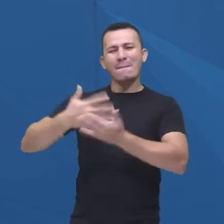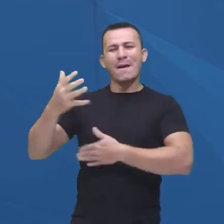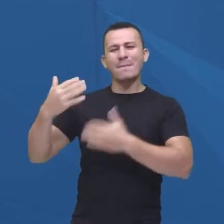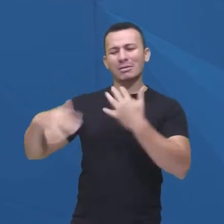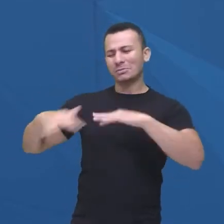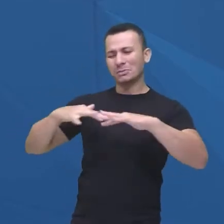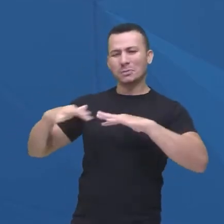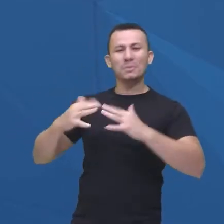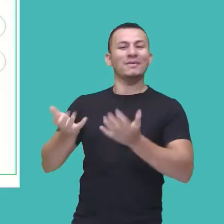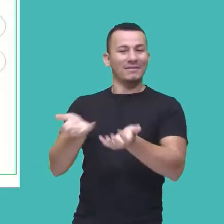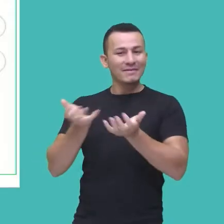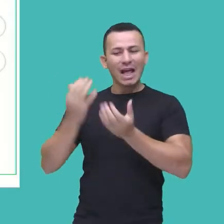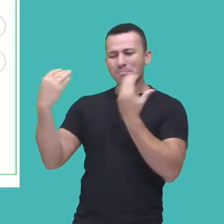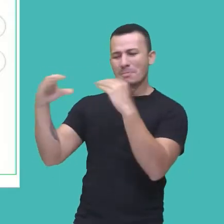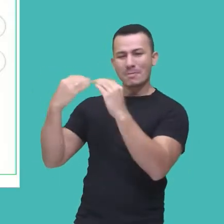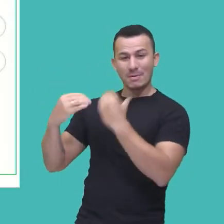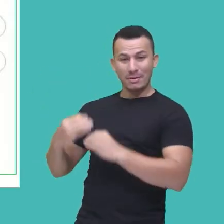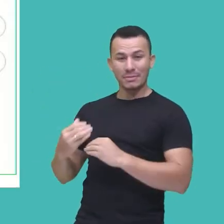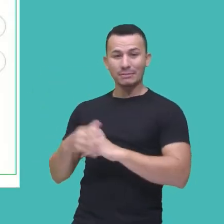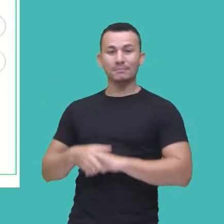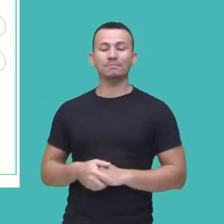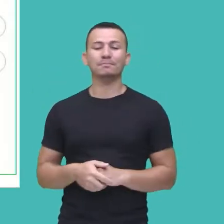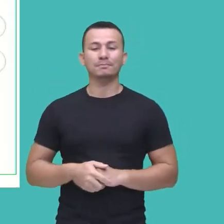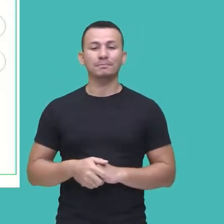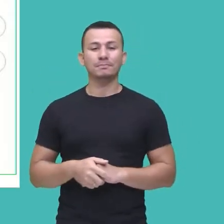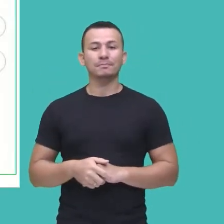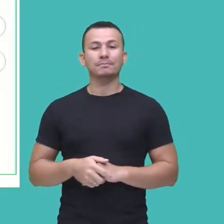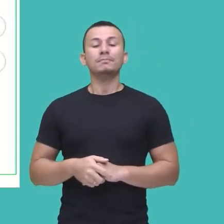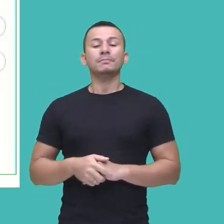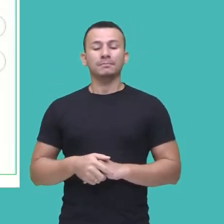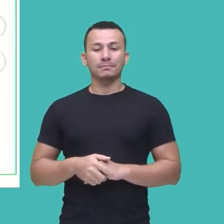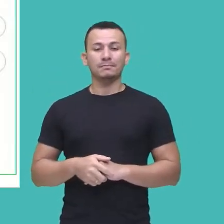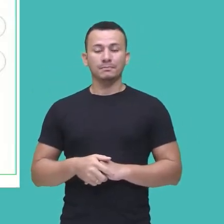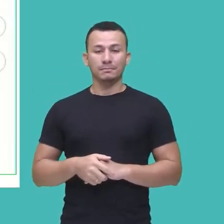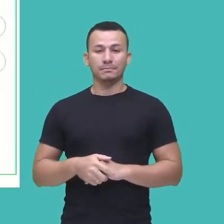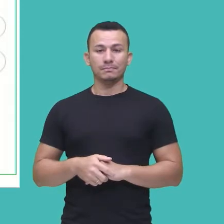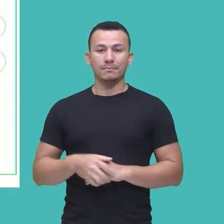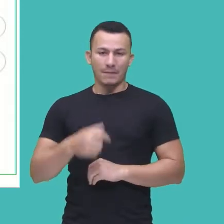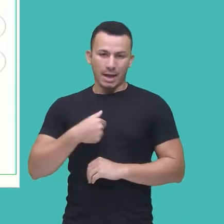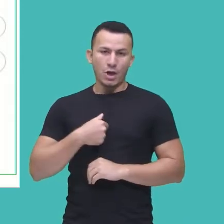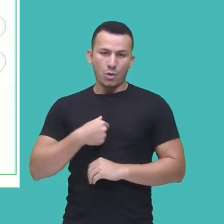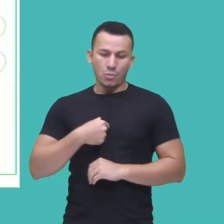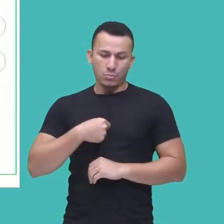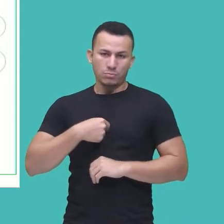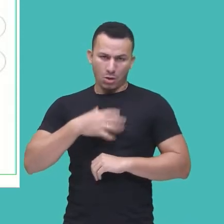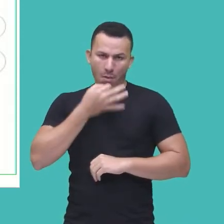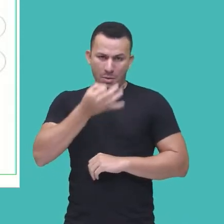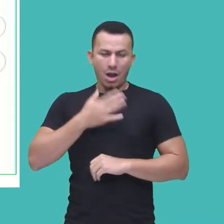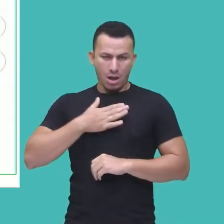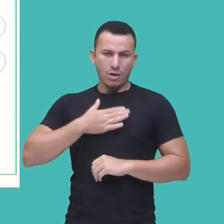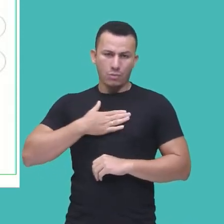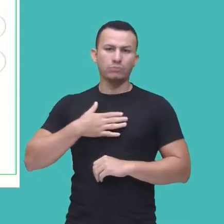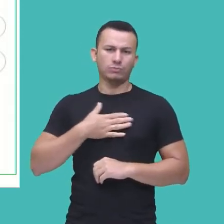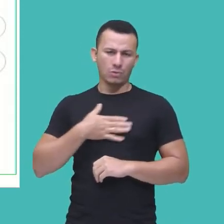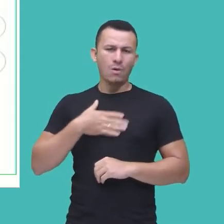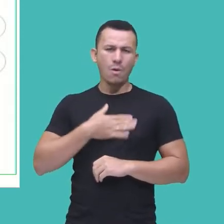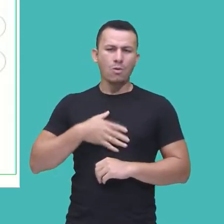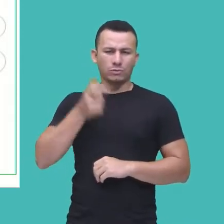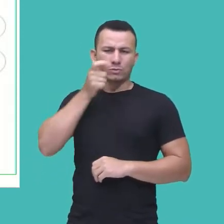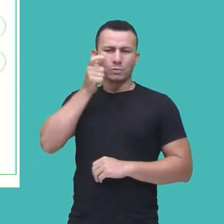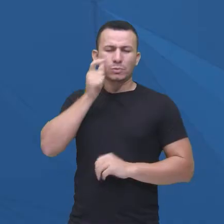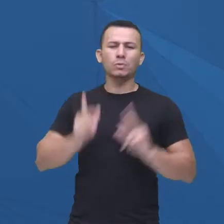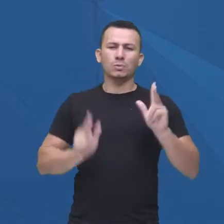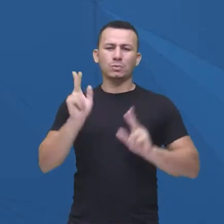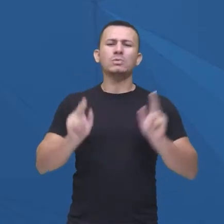Olha só, você assiste série, eu vou responder, né? Eu assisto. Nossa, nos meus tempos vagos, eu vou